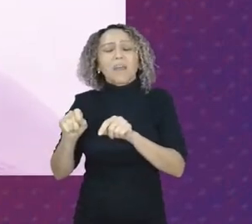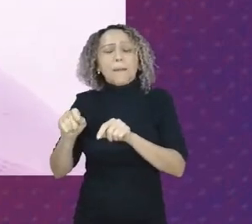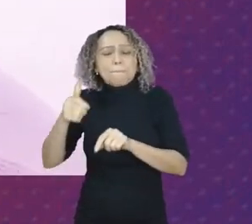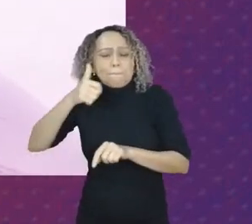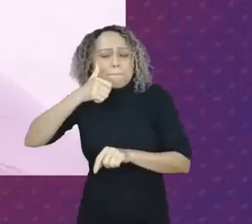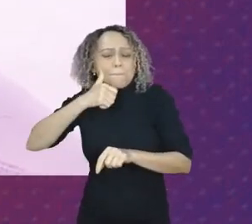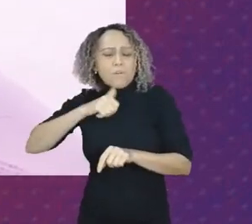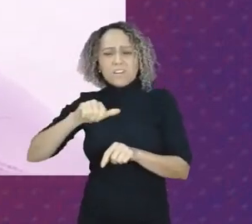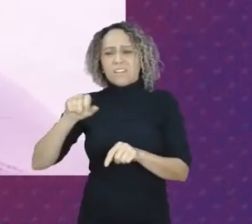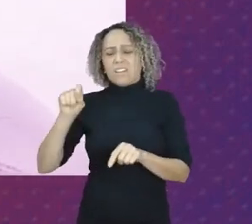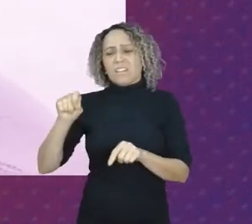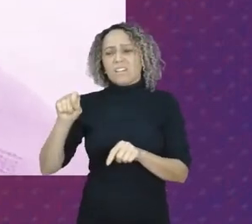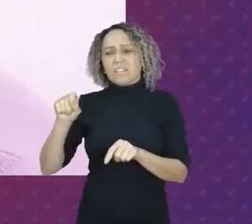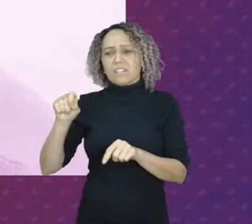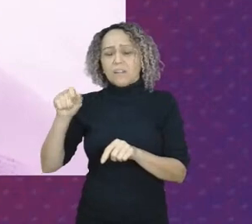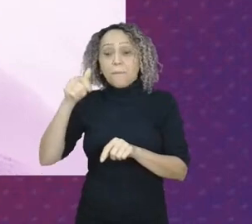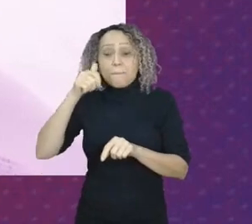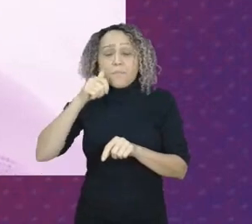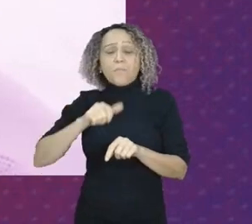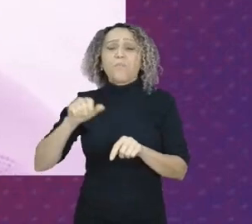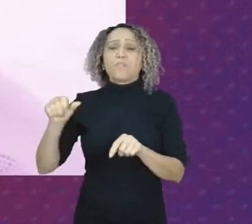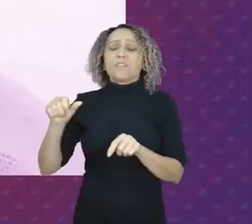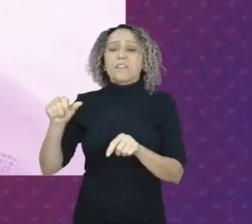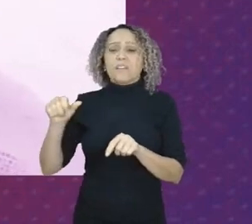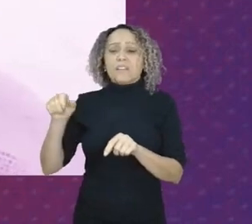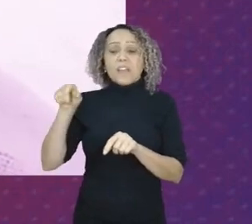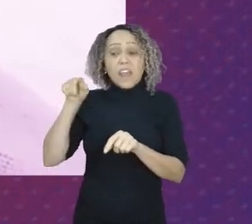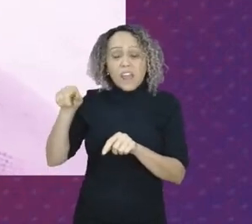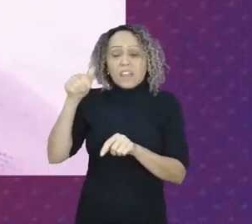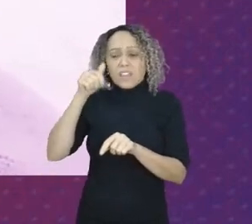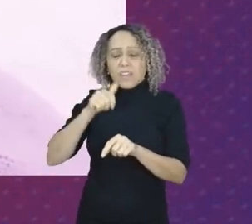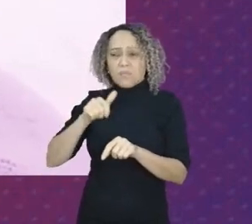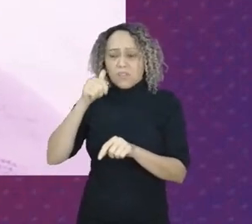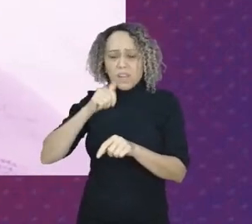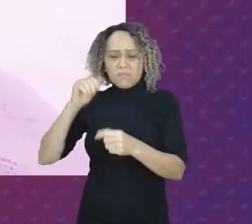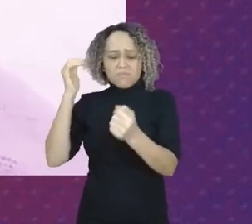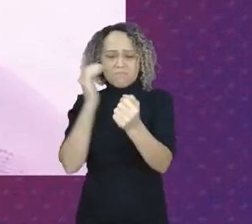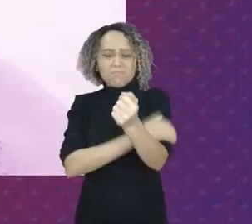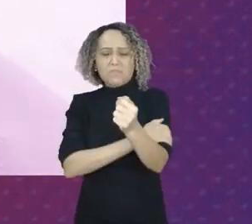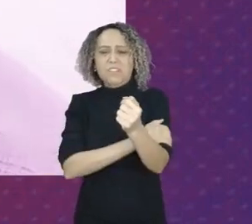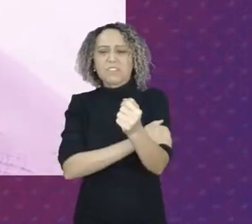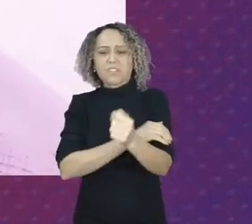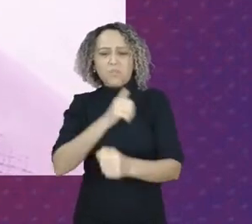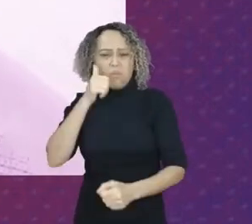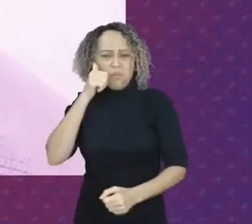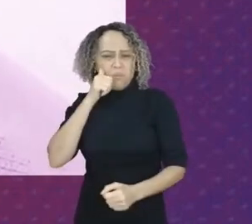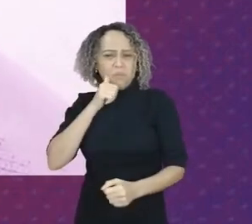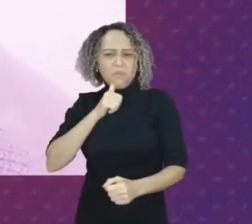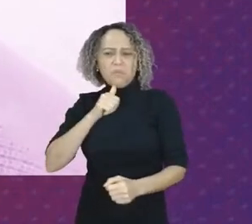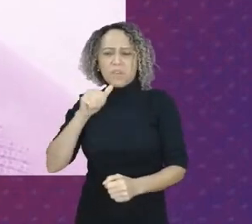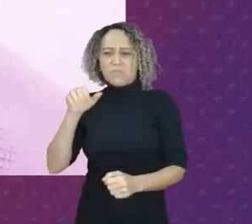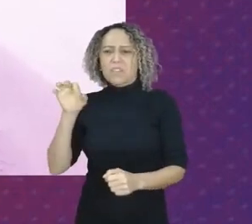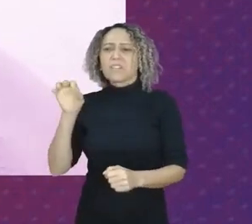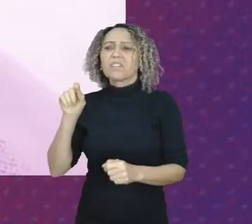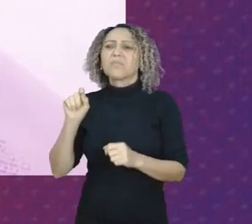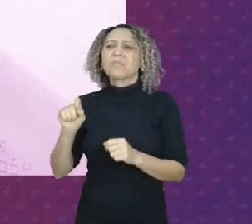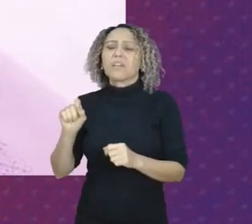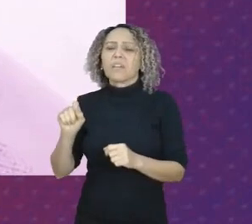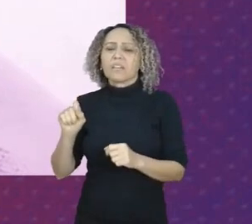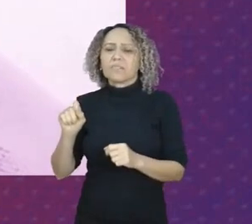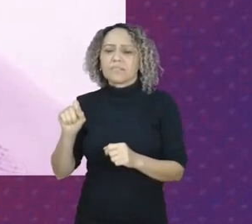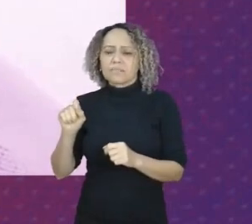refaço aqui a minha fala, ser mulher, o feminino, o feminino, ele em si,